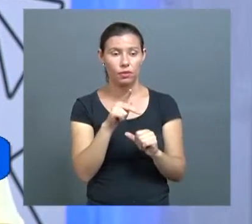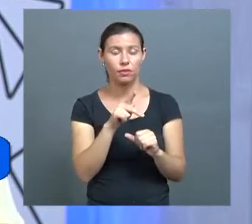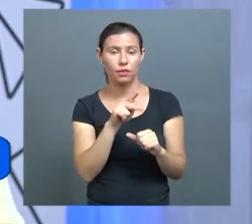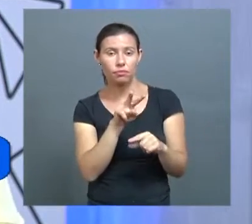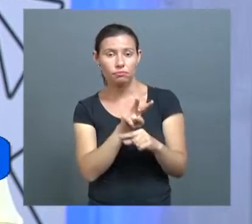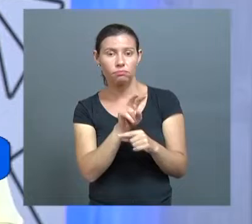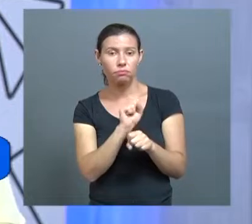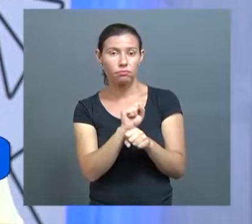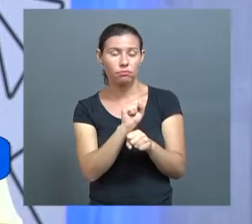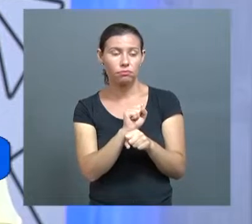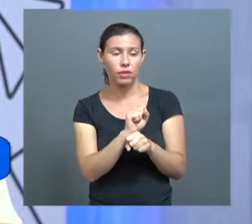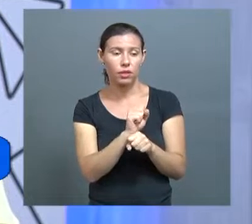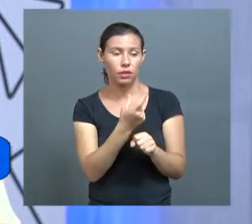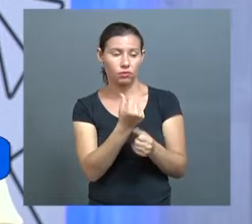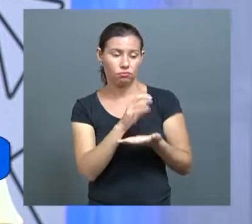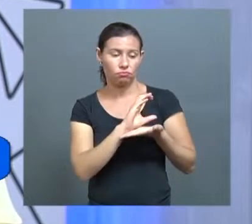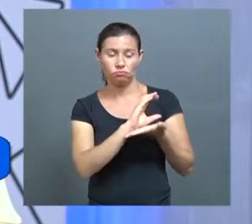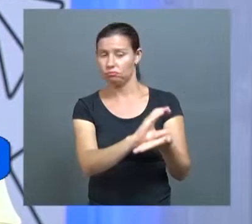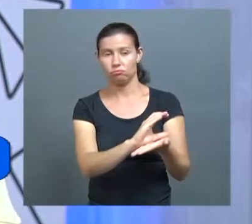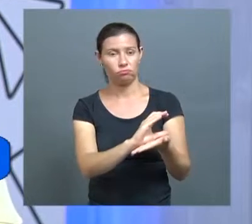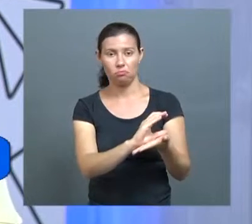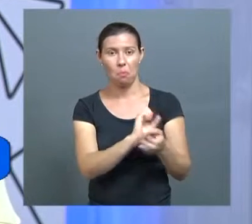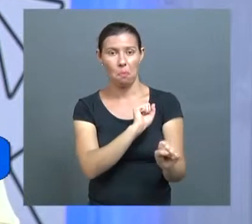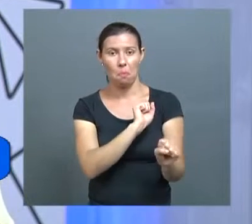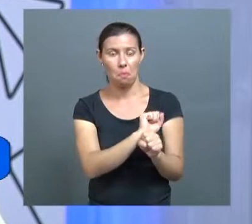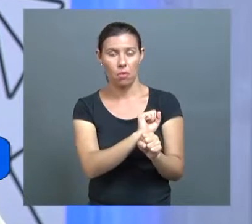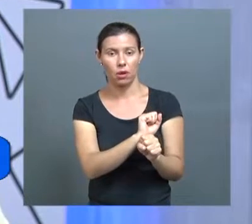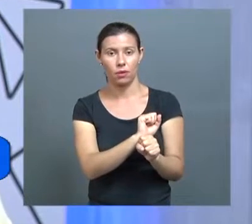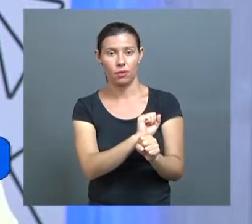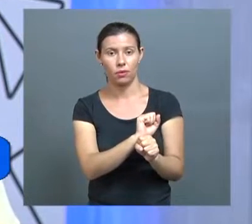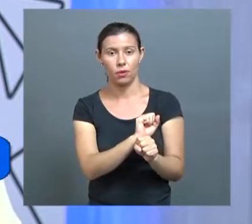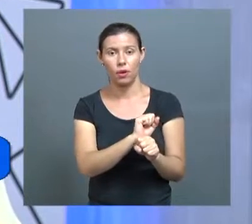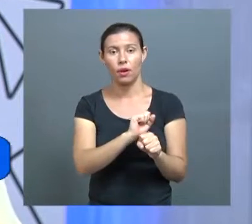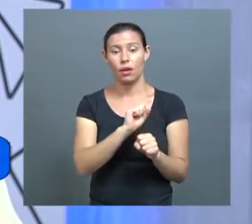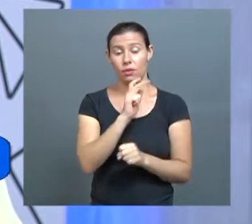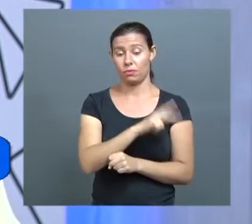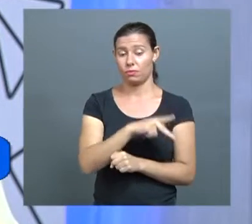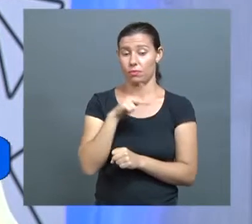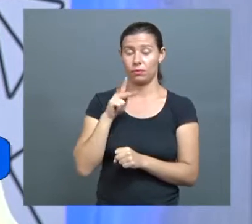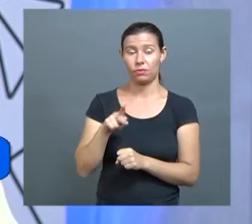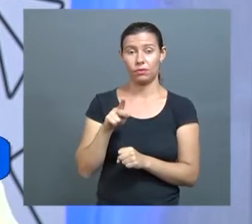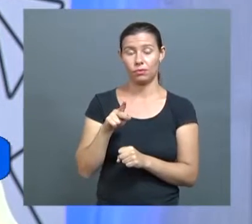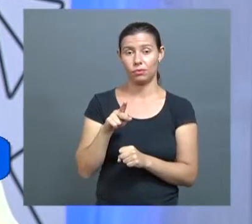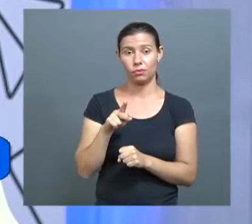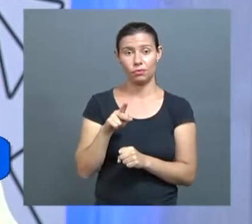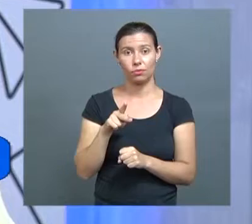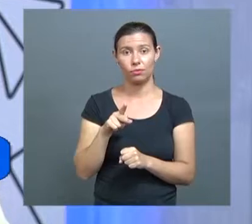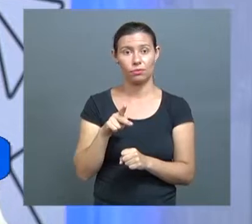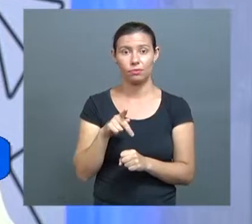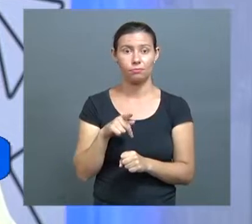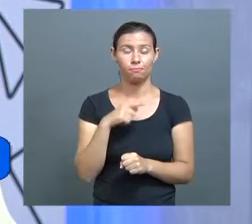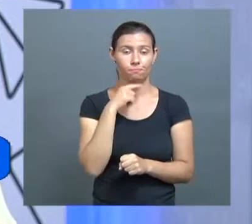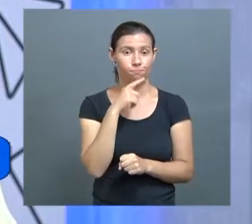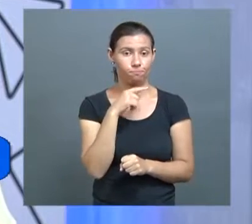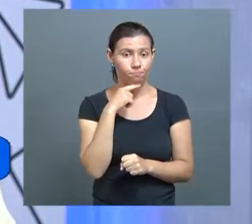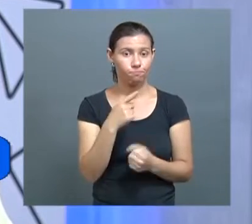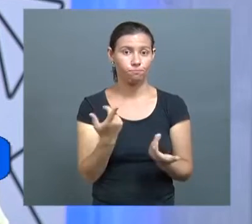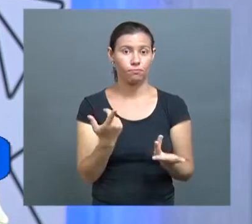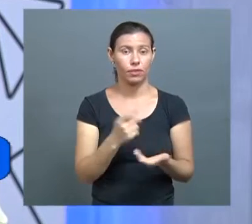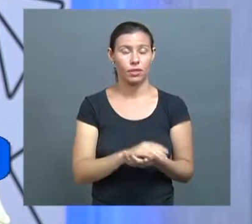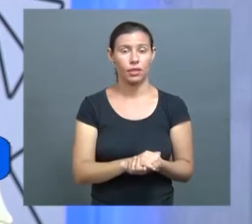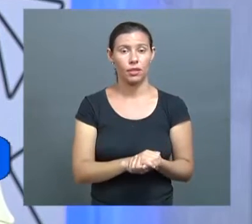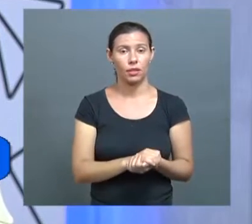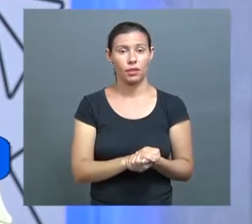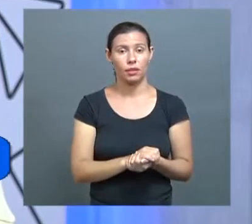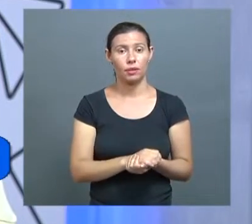a mão de obra necessária para continuar atendendo esses pacientes, inclusive